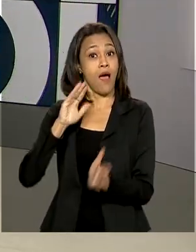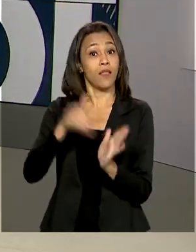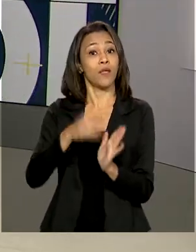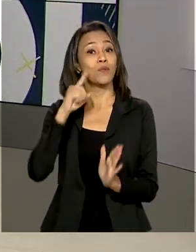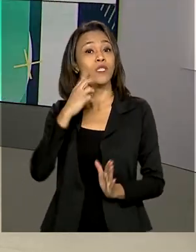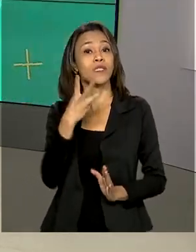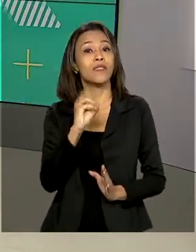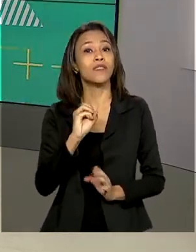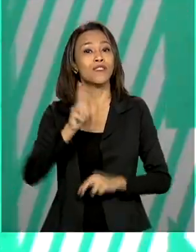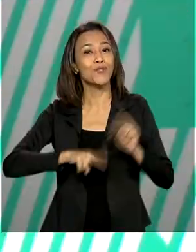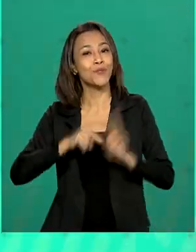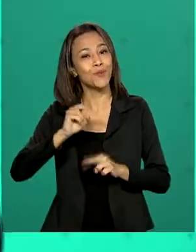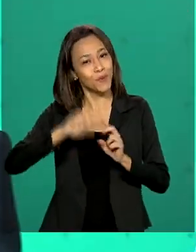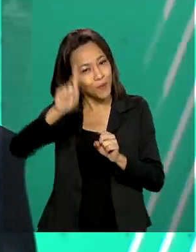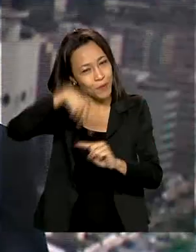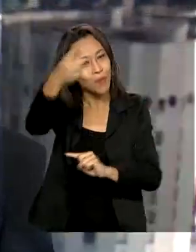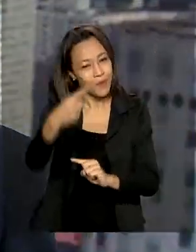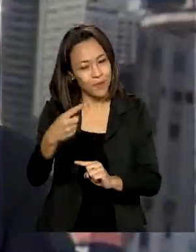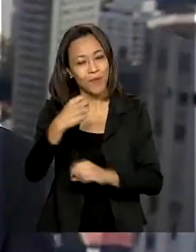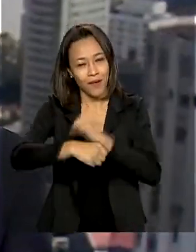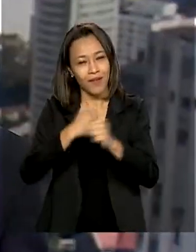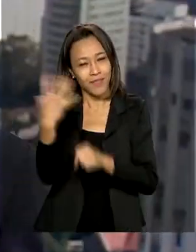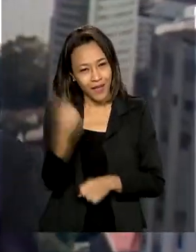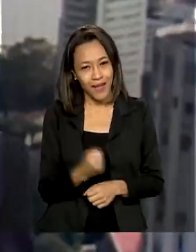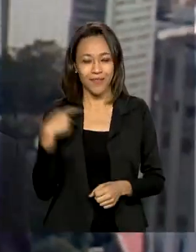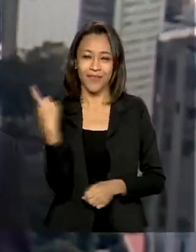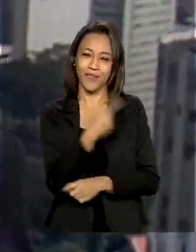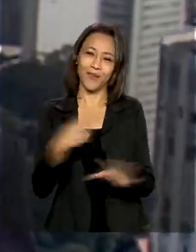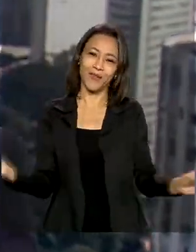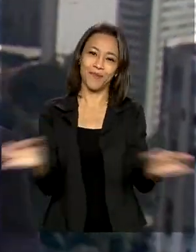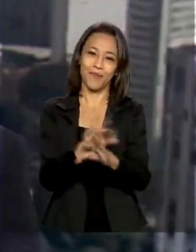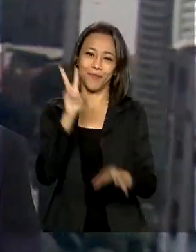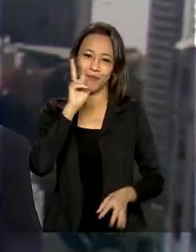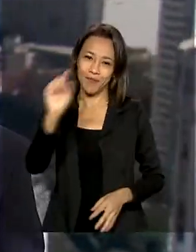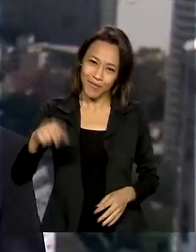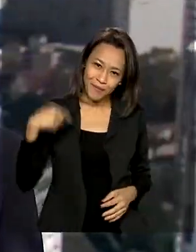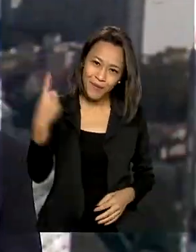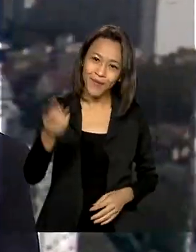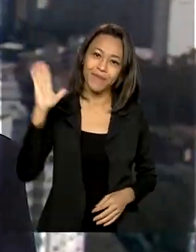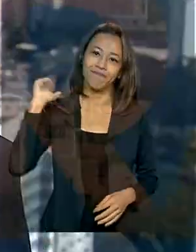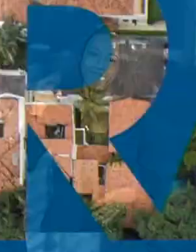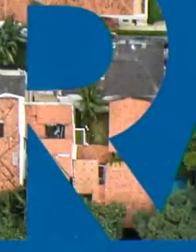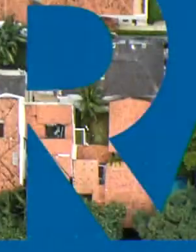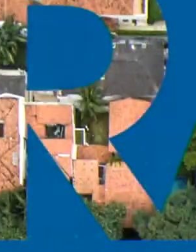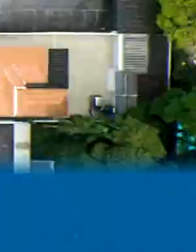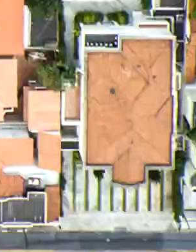junho do ano que vem. A gente fica por aqui. Nos vemos na próxima edição. Até lá!